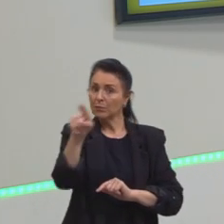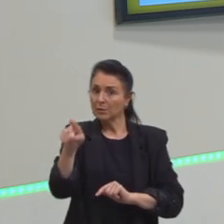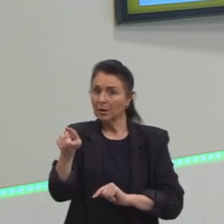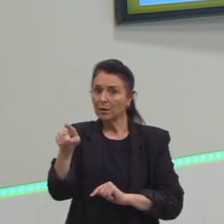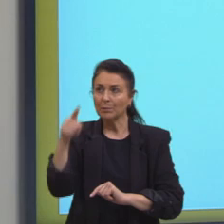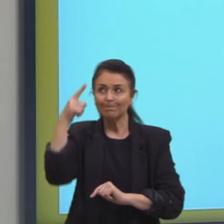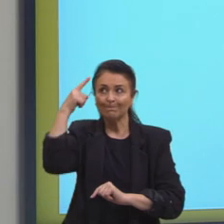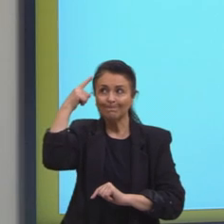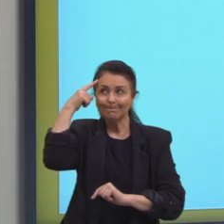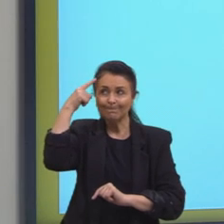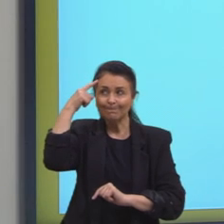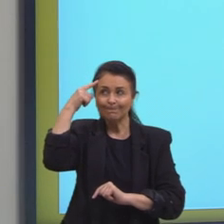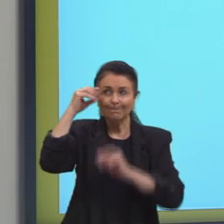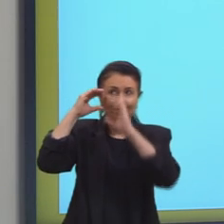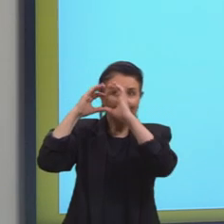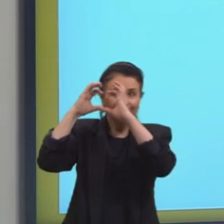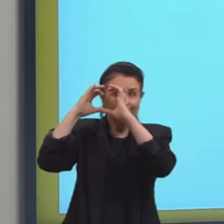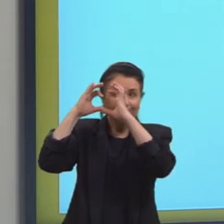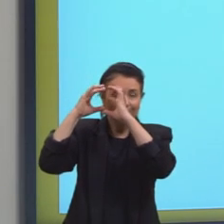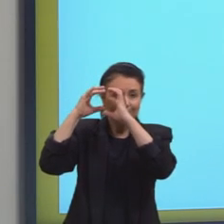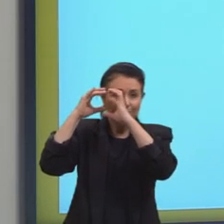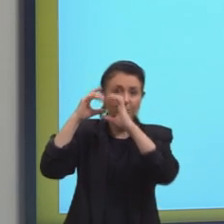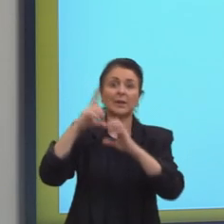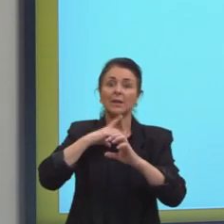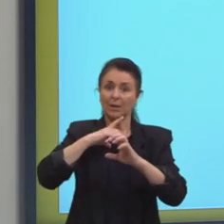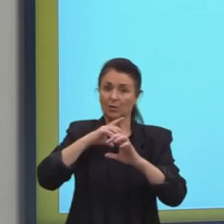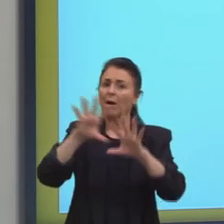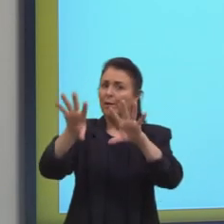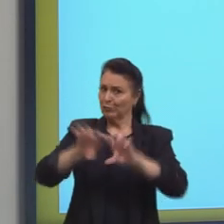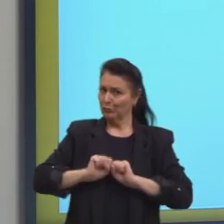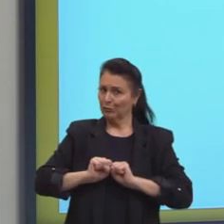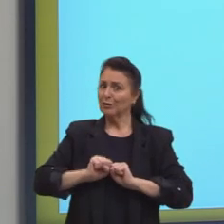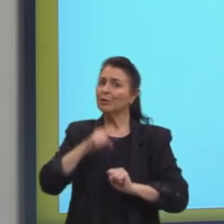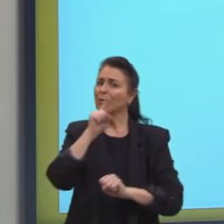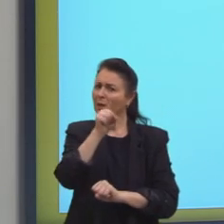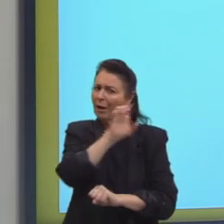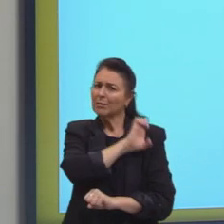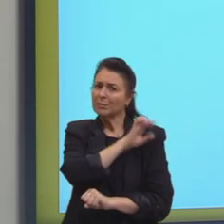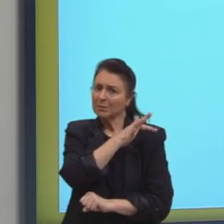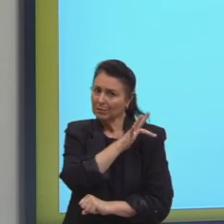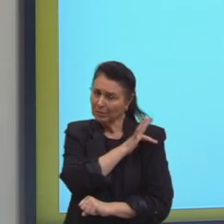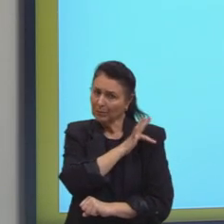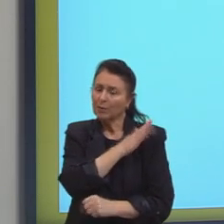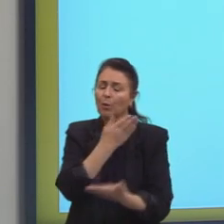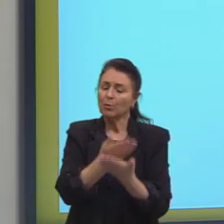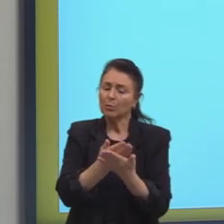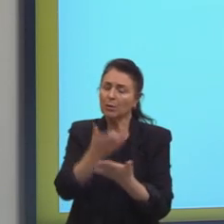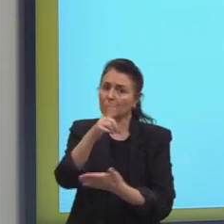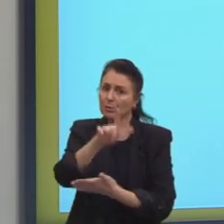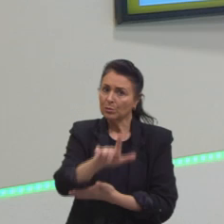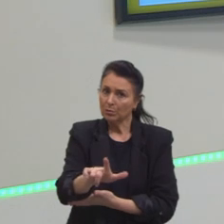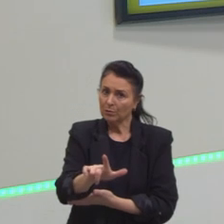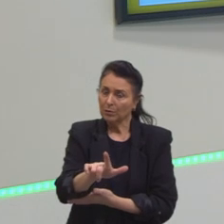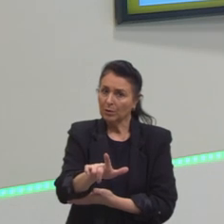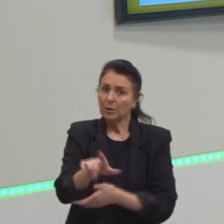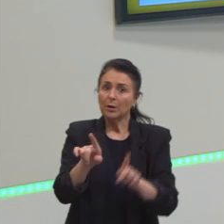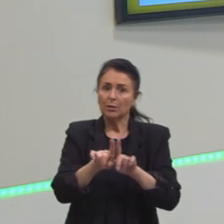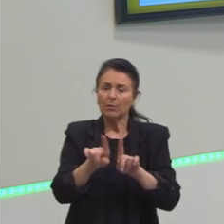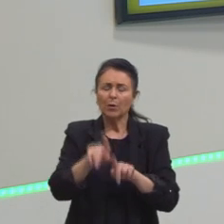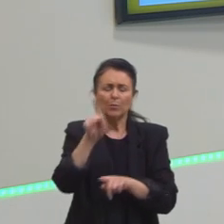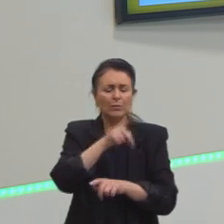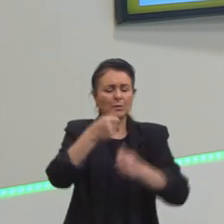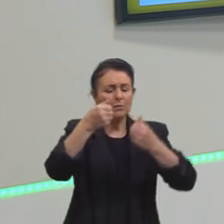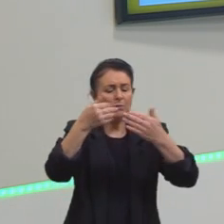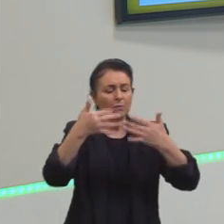esse conhecimento que advém no ensino fundamental, reafirmem ele, estudem, e também nós vamos ver isso